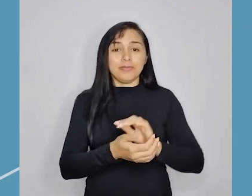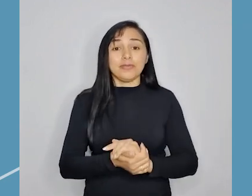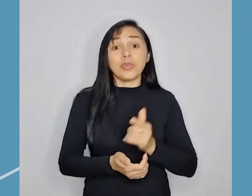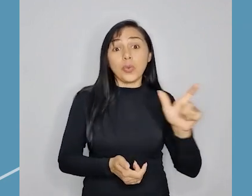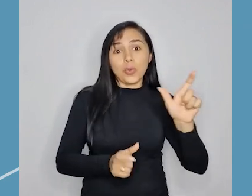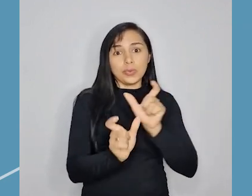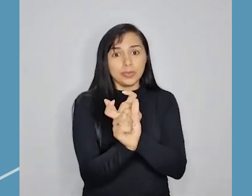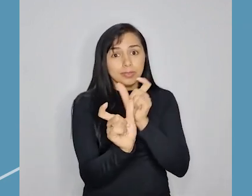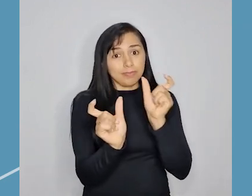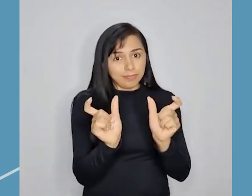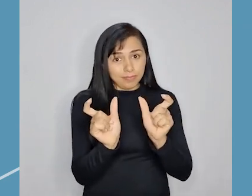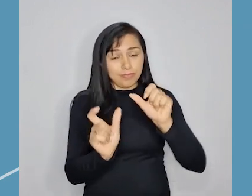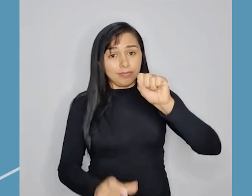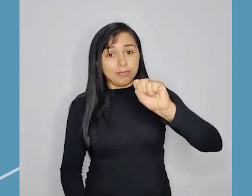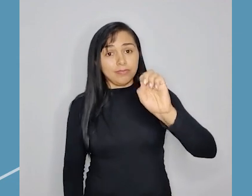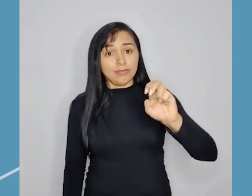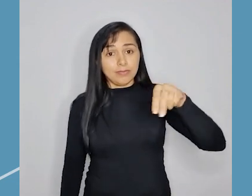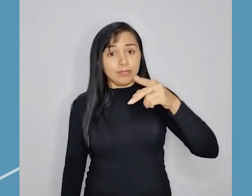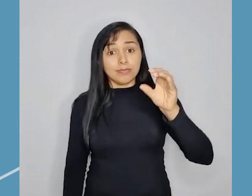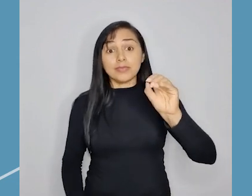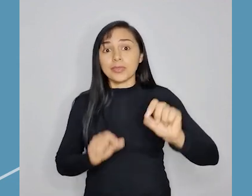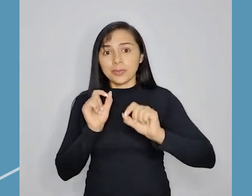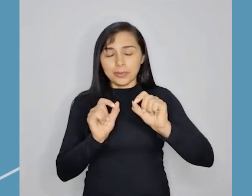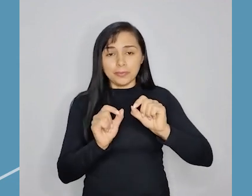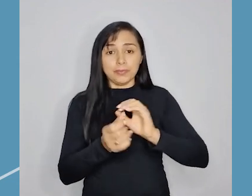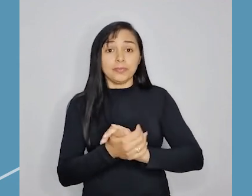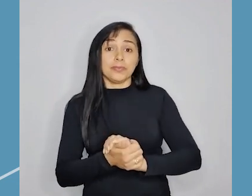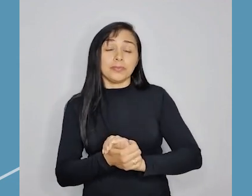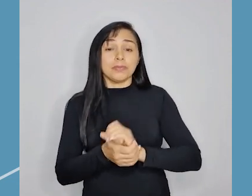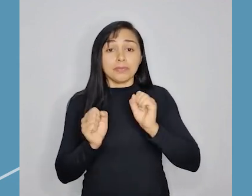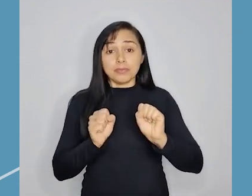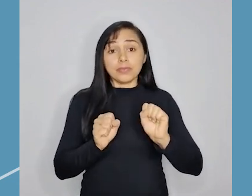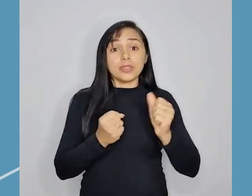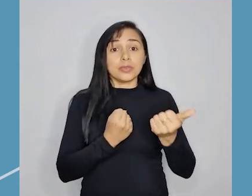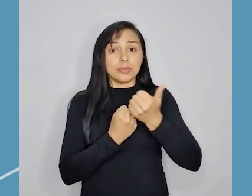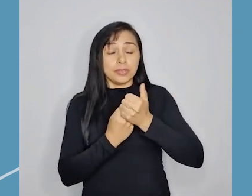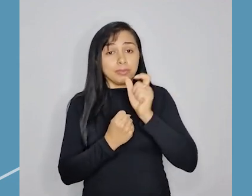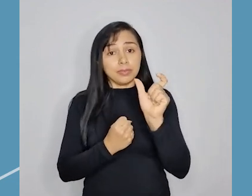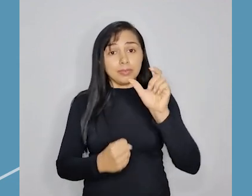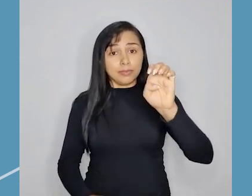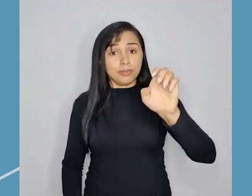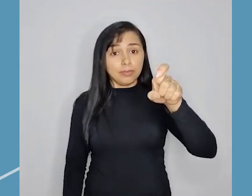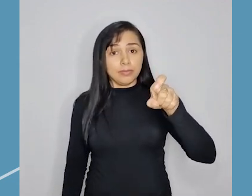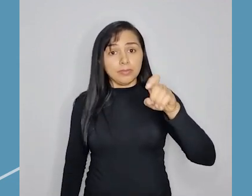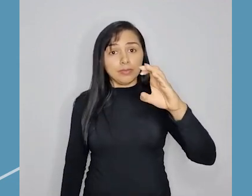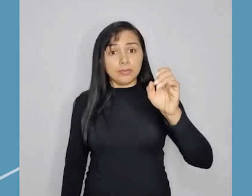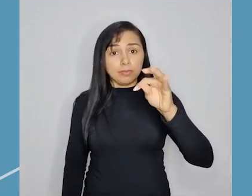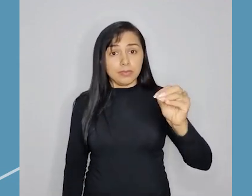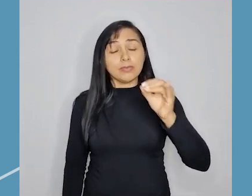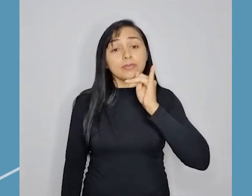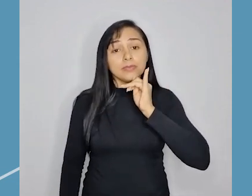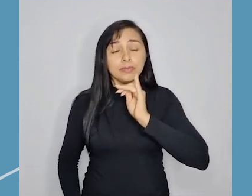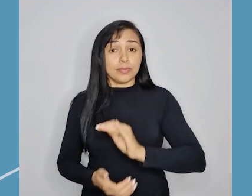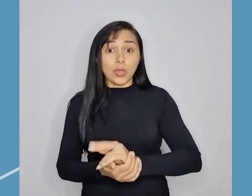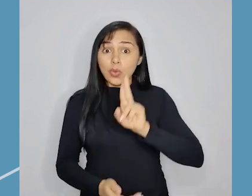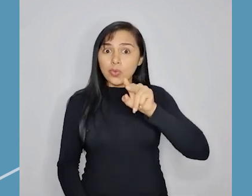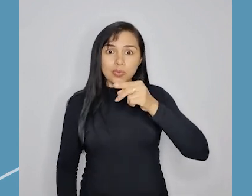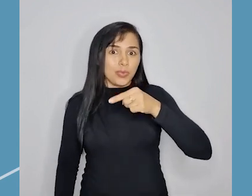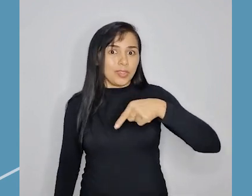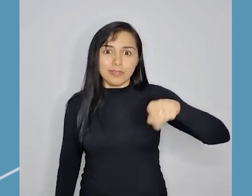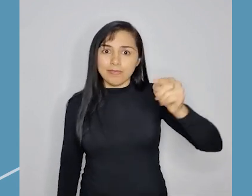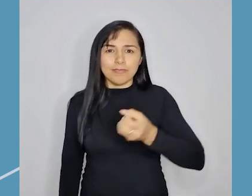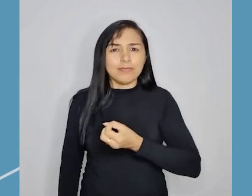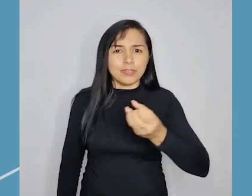sinônimo de senão é o exceto e o a não ser. Por exemplo, Nunca havia viajado,